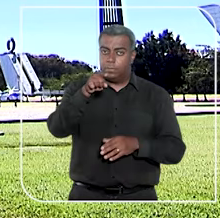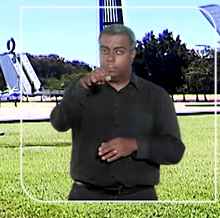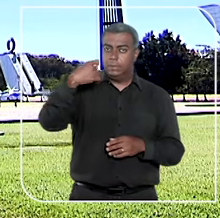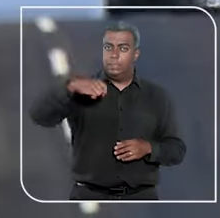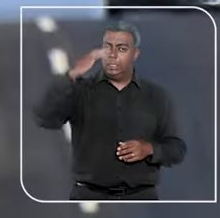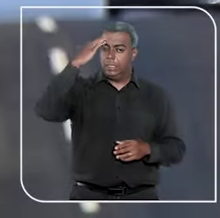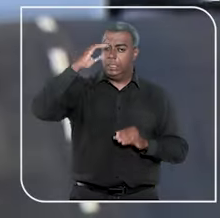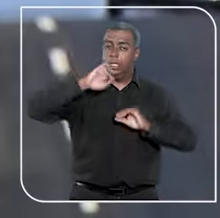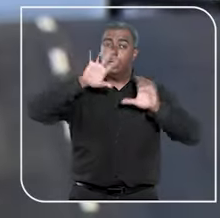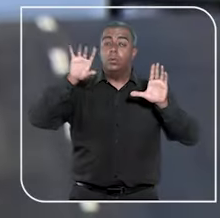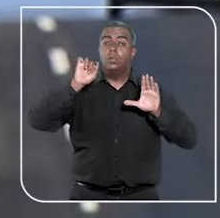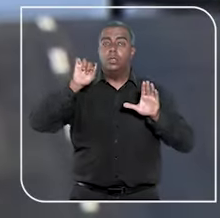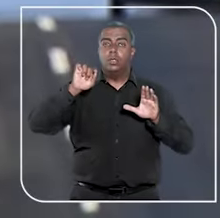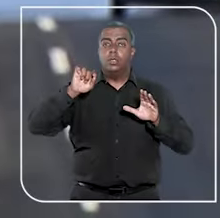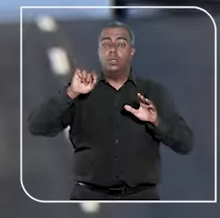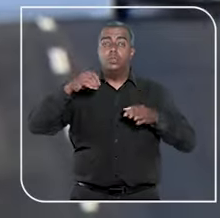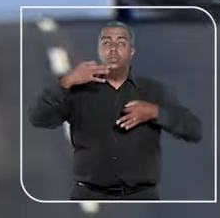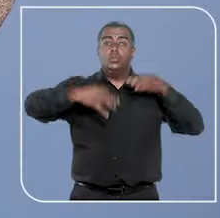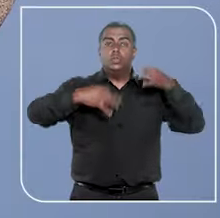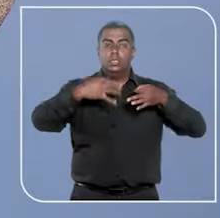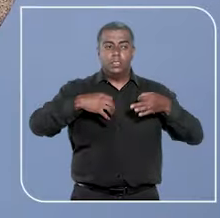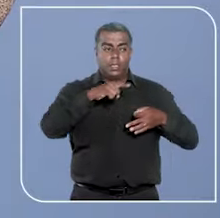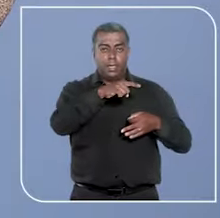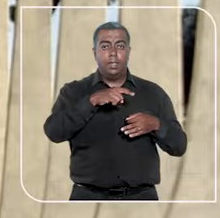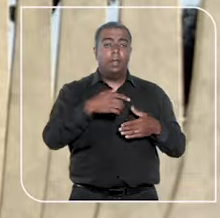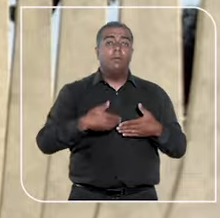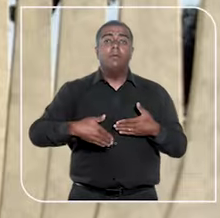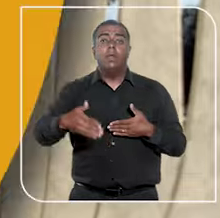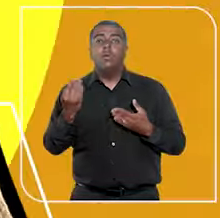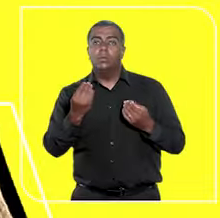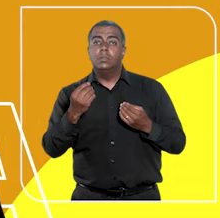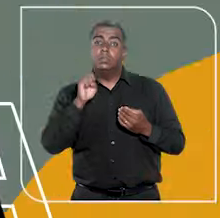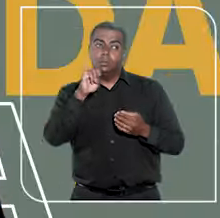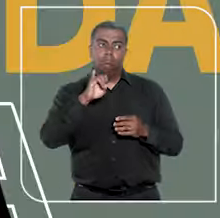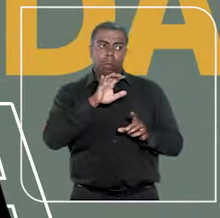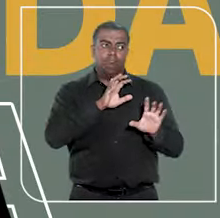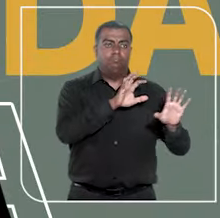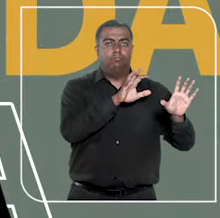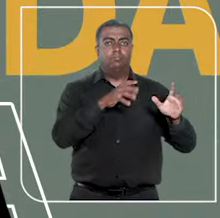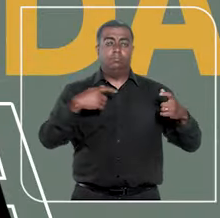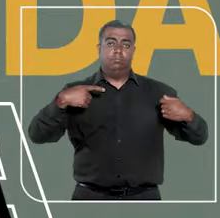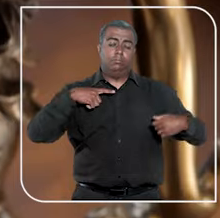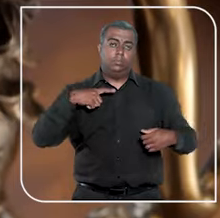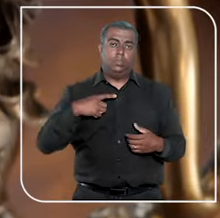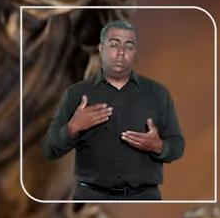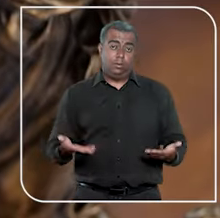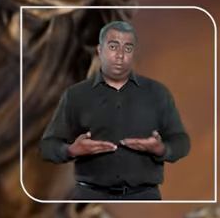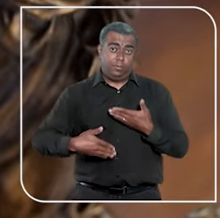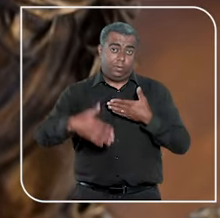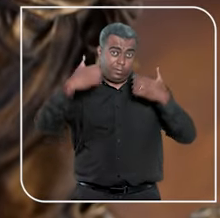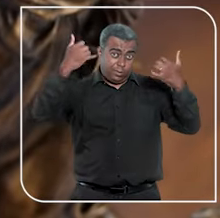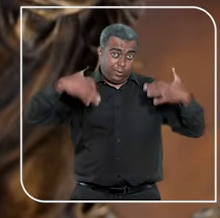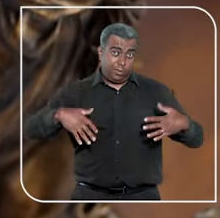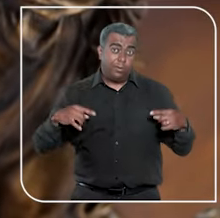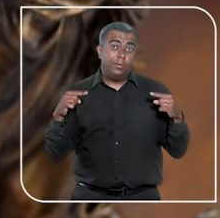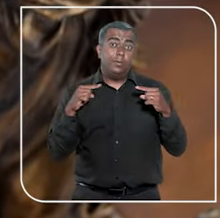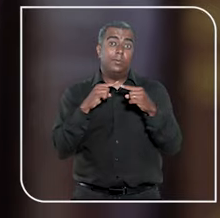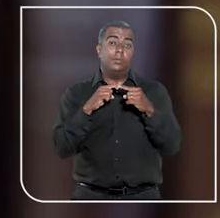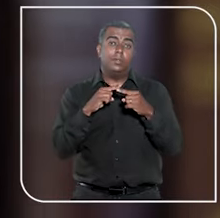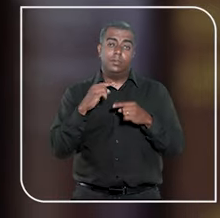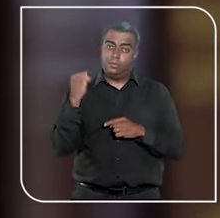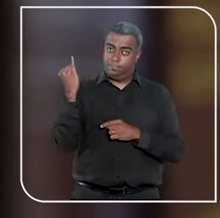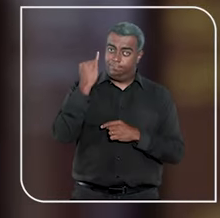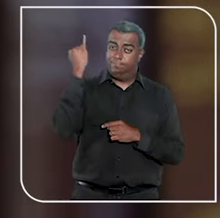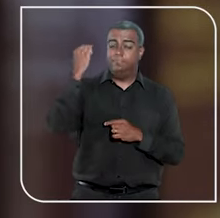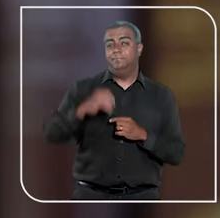A primeira coisa que você precisa saber é que a justiça só age quando provocada. Por isso, as funções de que vamos